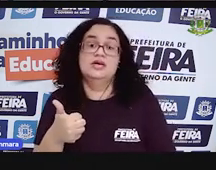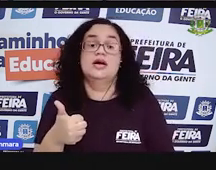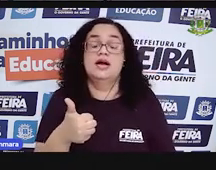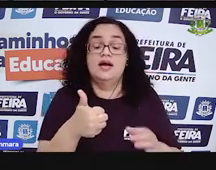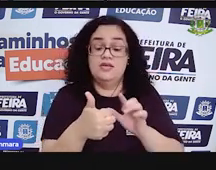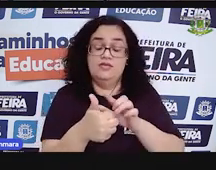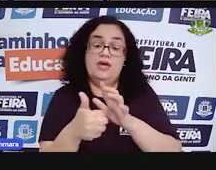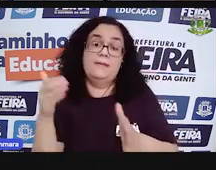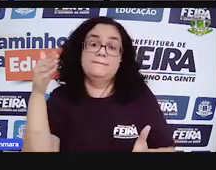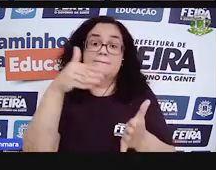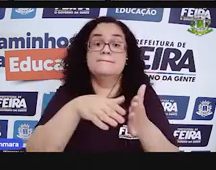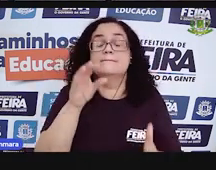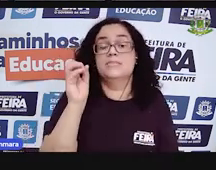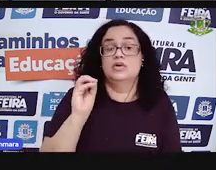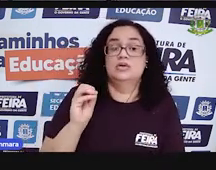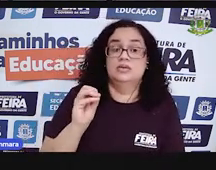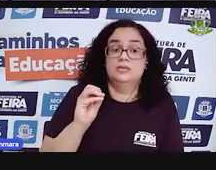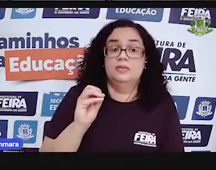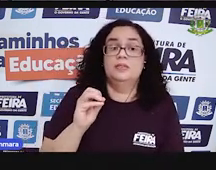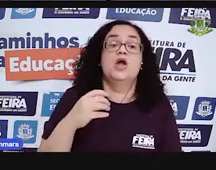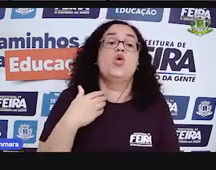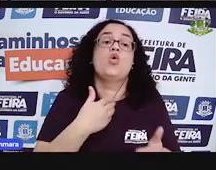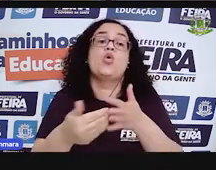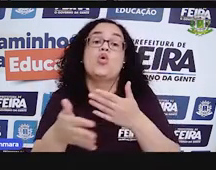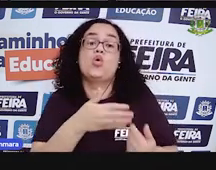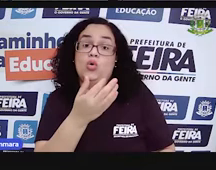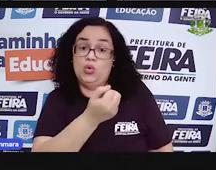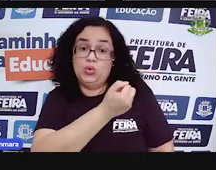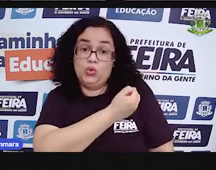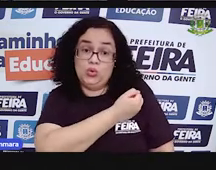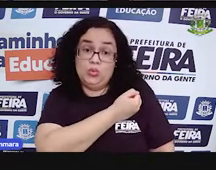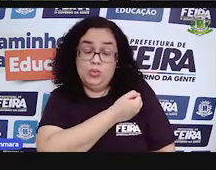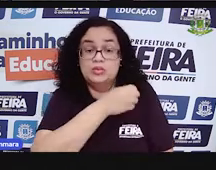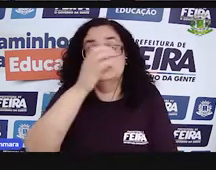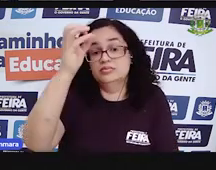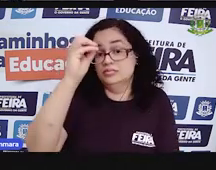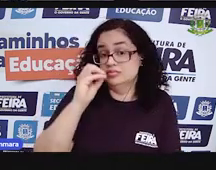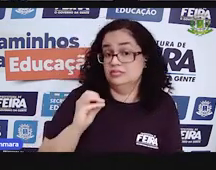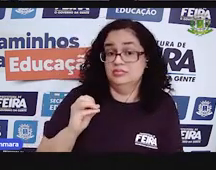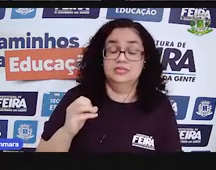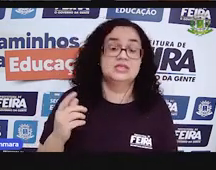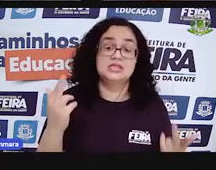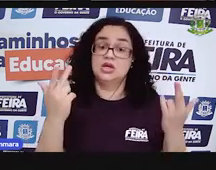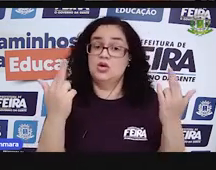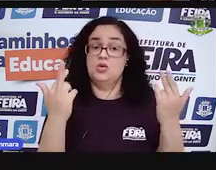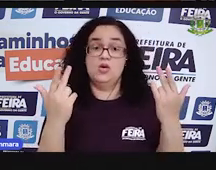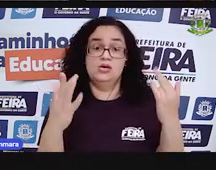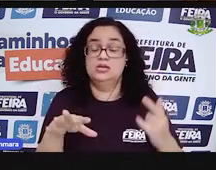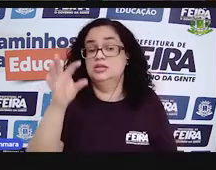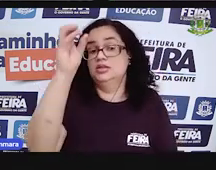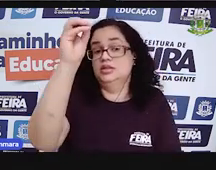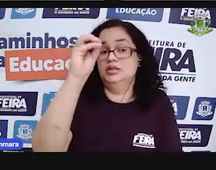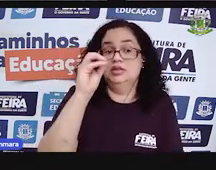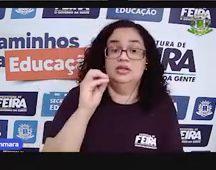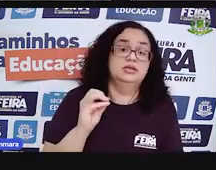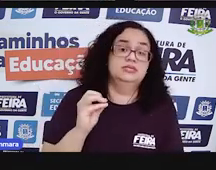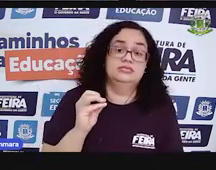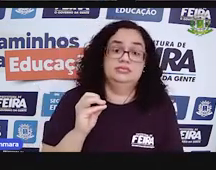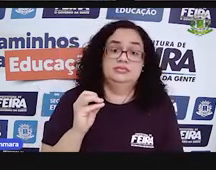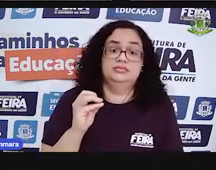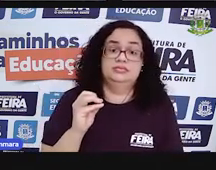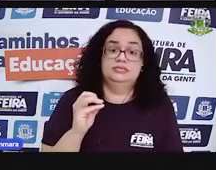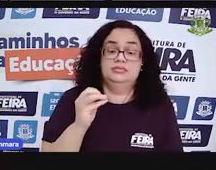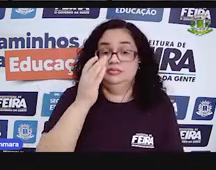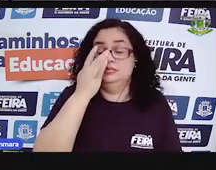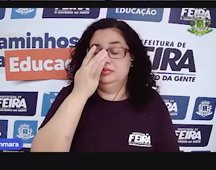o zero, por que que eu pulo o zero? Porque qualquer número somado com zero vai dar outro número. zero é elemento neutro,